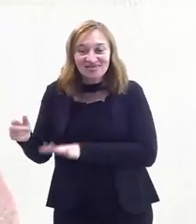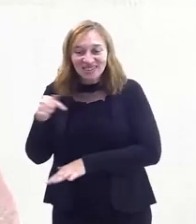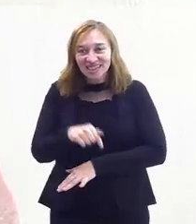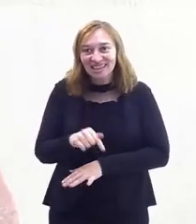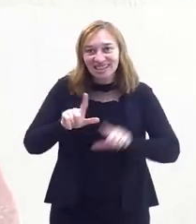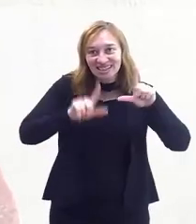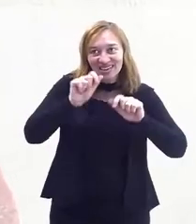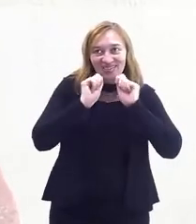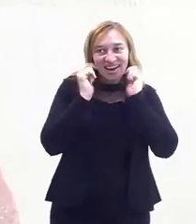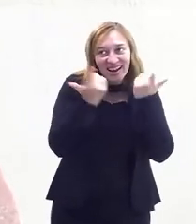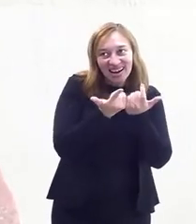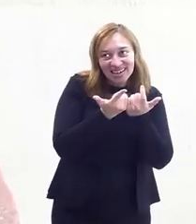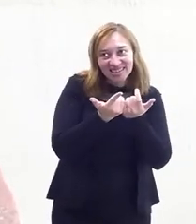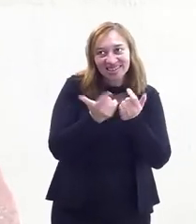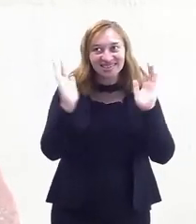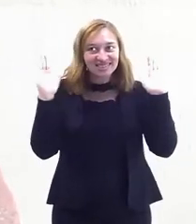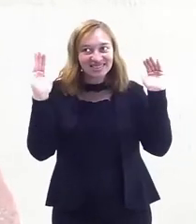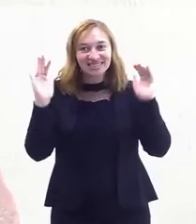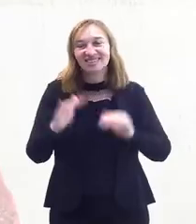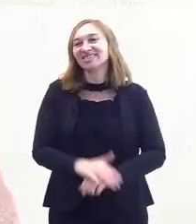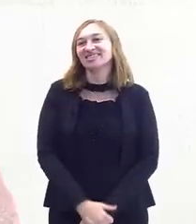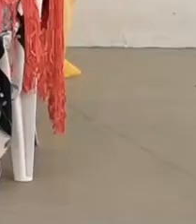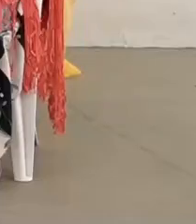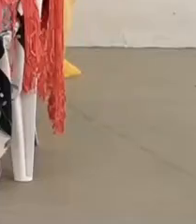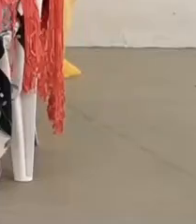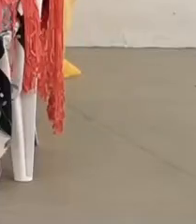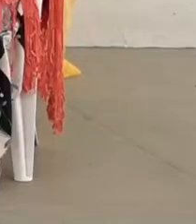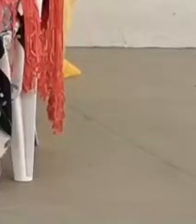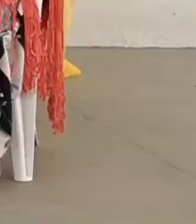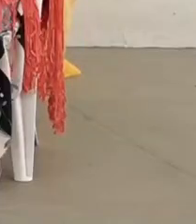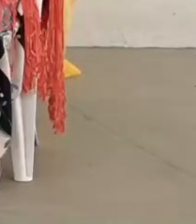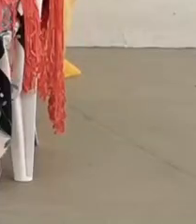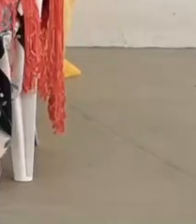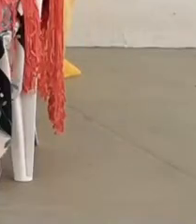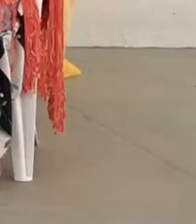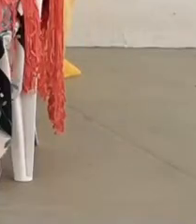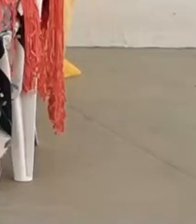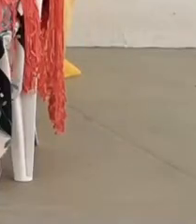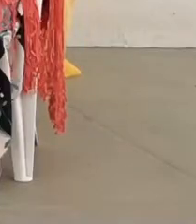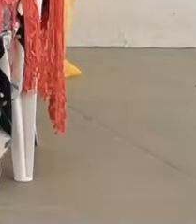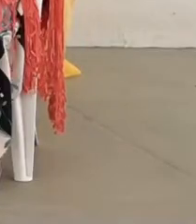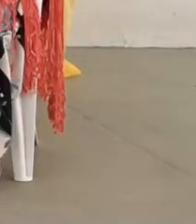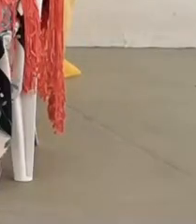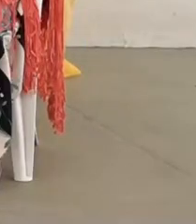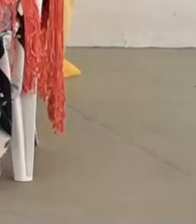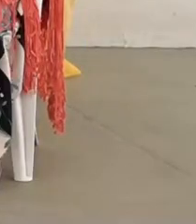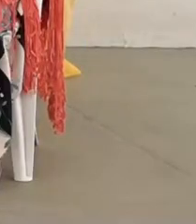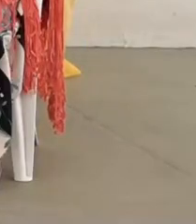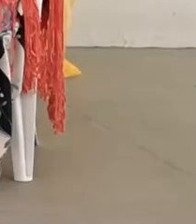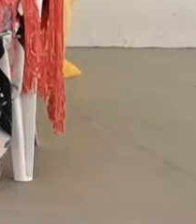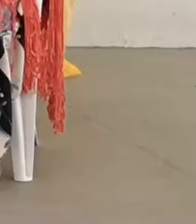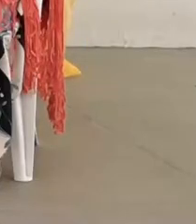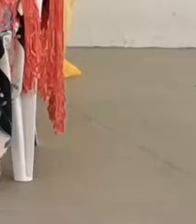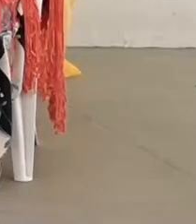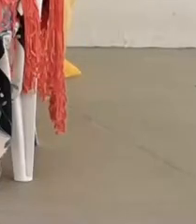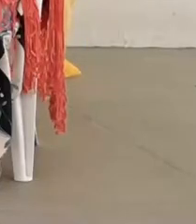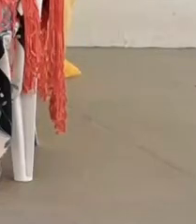semana aqui, na TV Alerja, no canal do povo. Um se tornou,